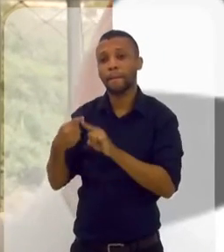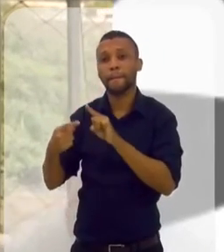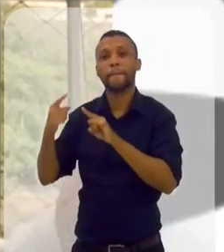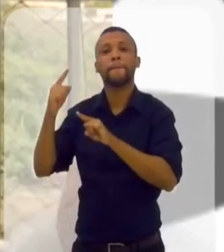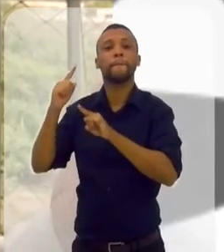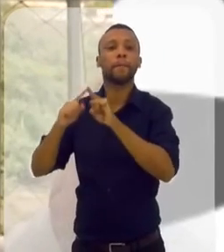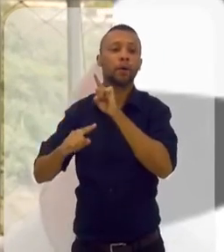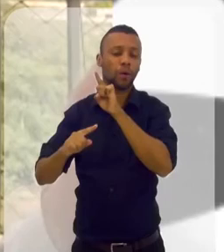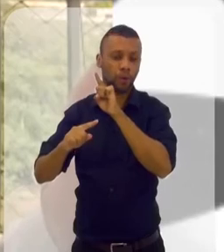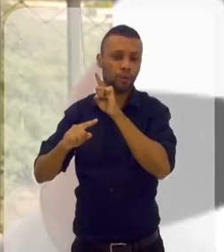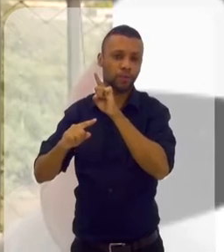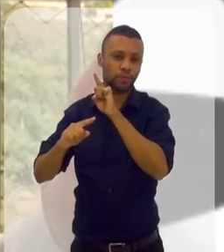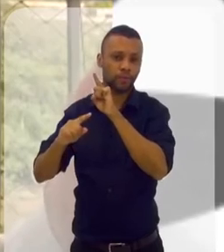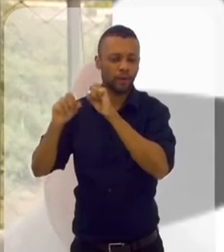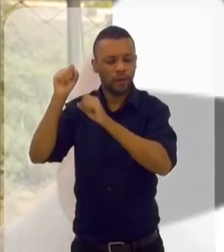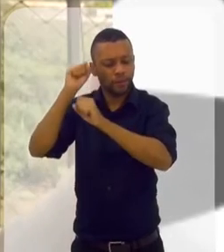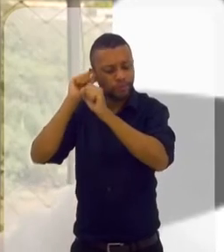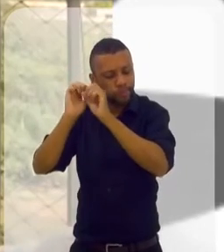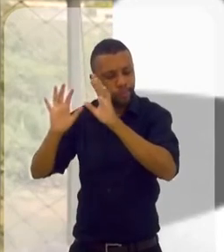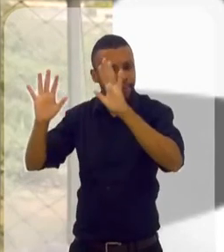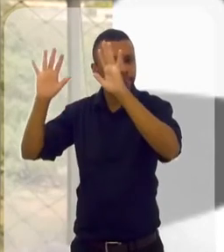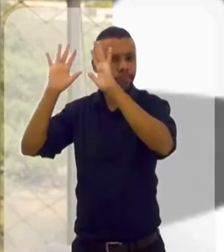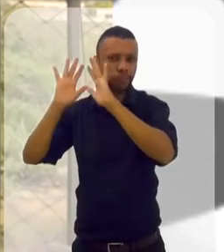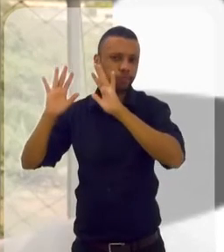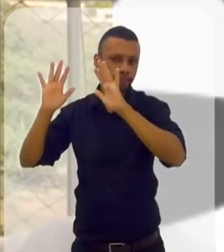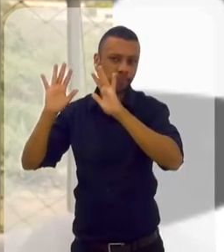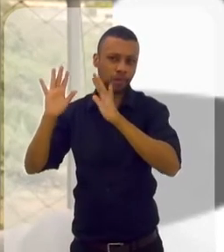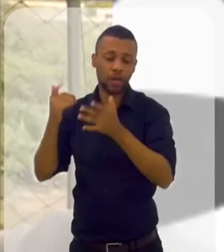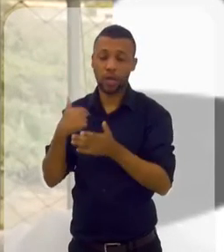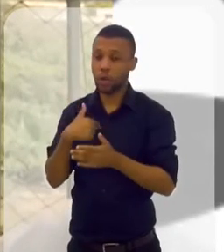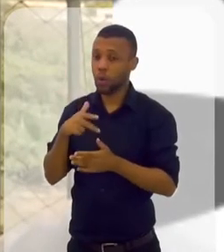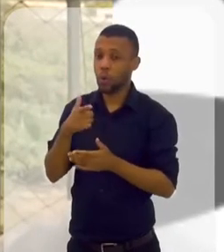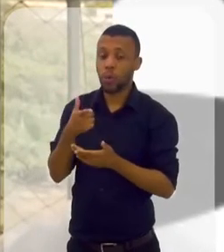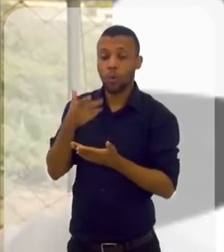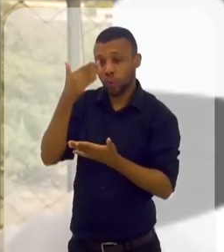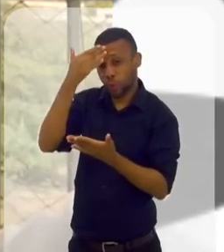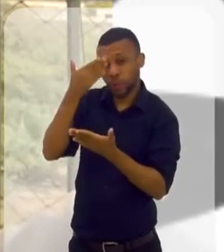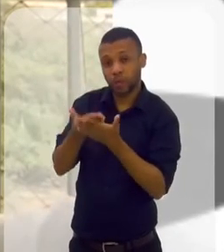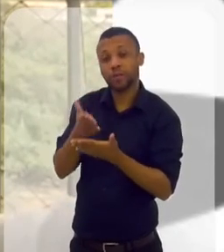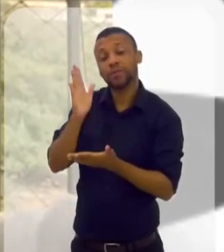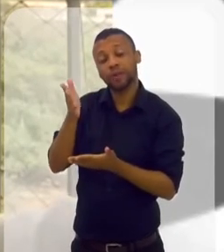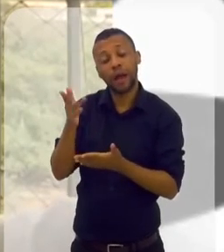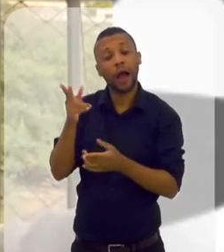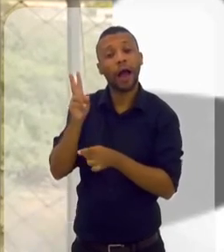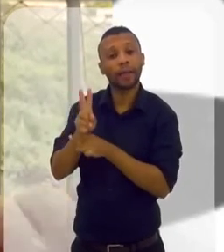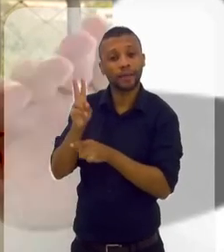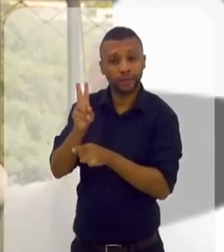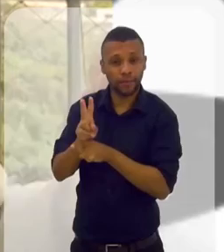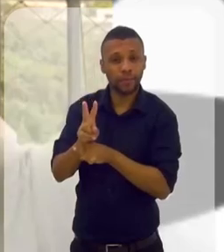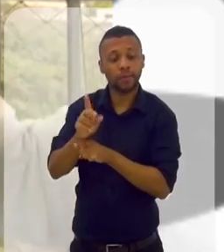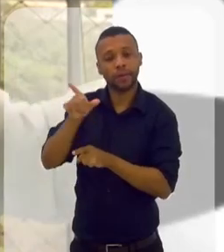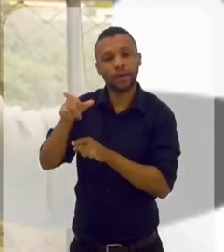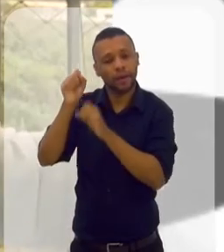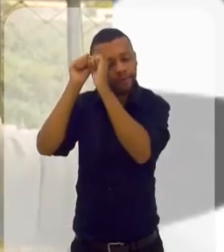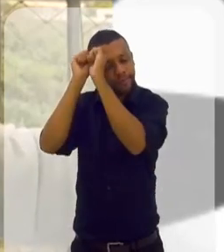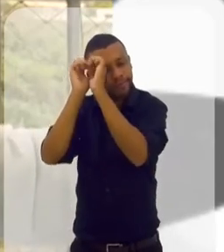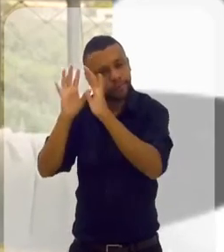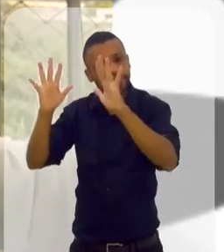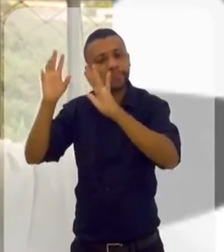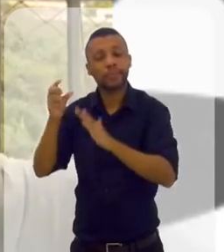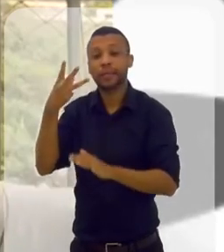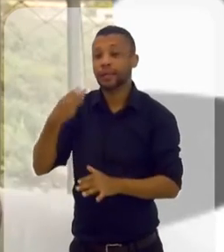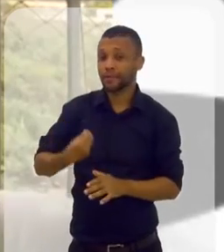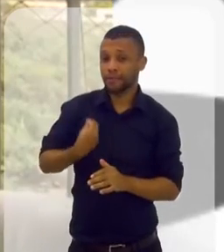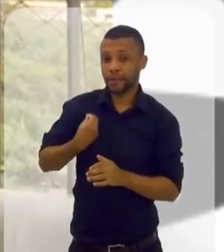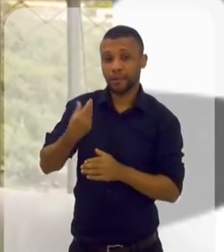da barriga da mãe e foi pra outra vida. É a crença dela? É a crença. Eu não vi, já atendi uma pessoa que voltou em três vidas passadas pra